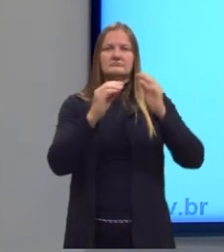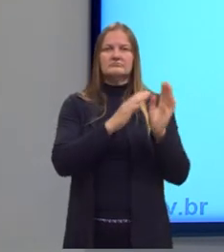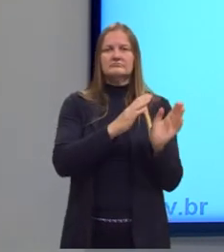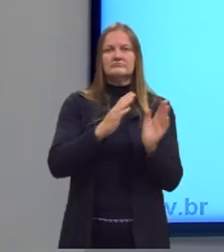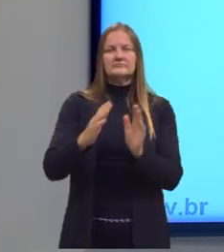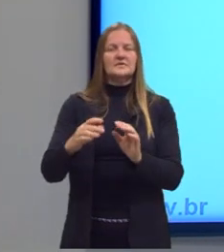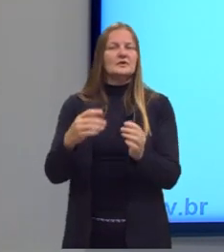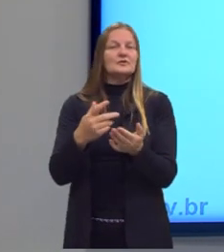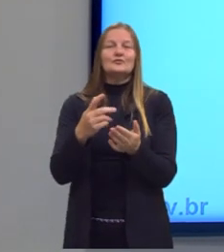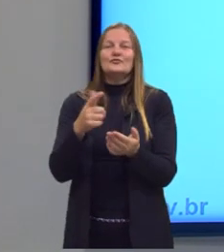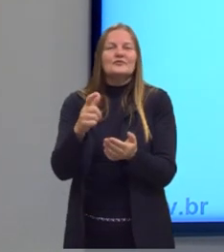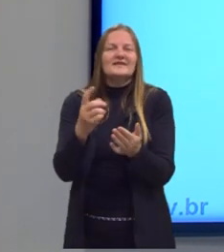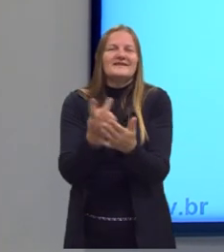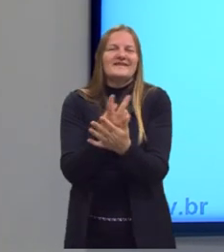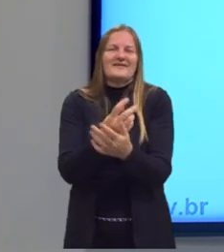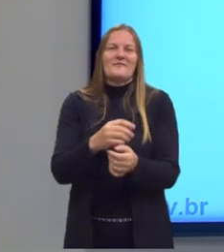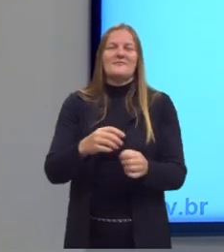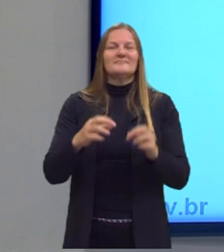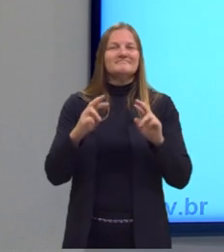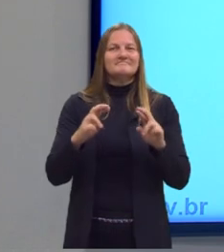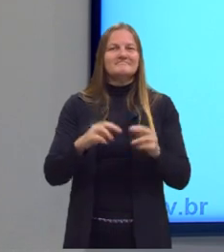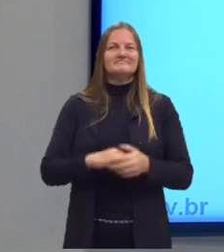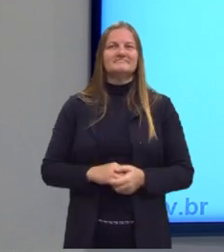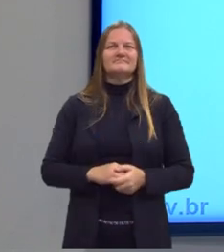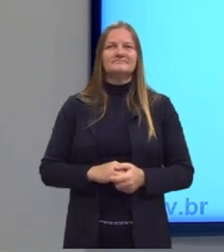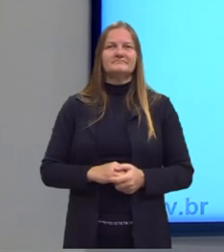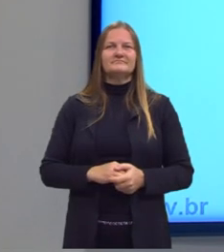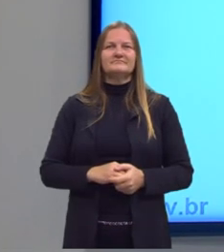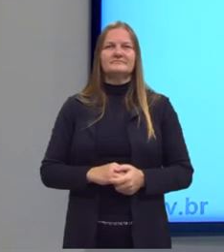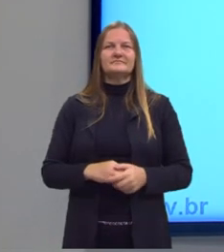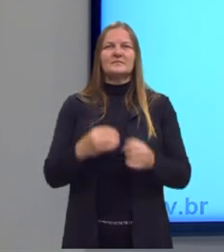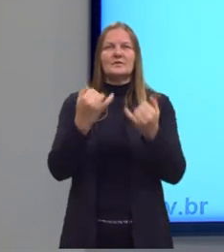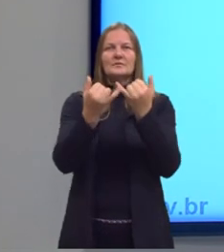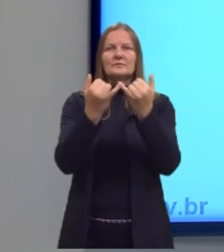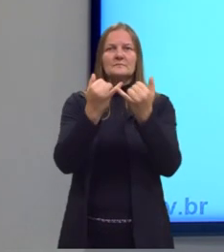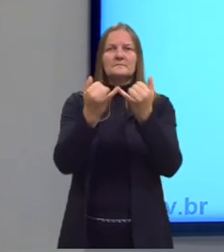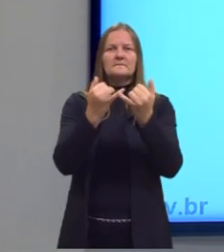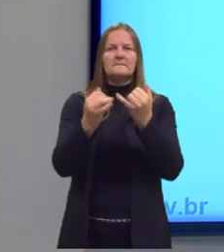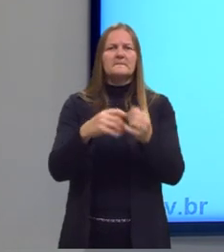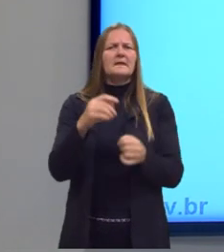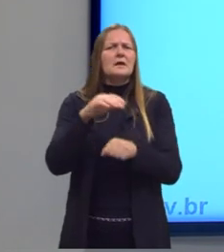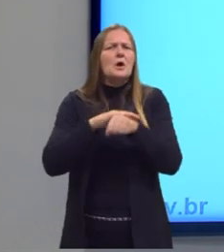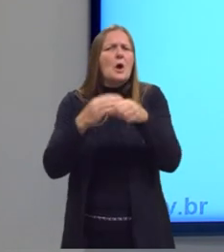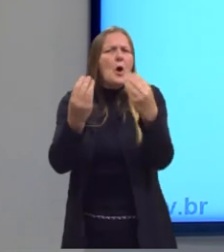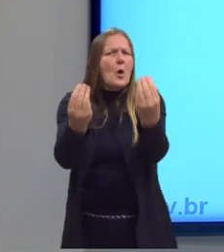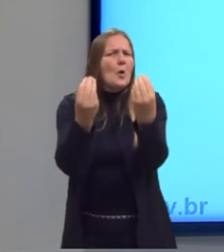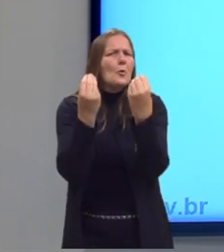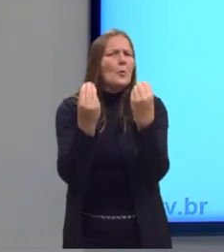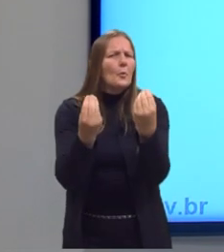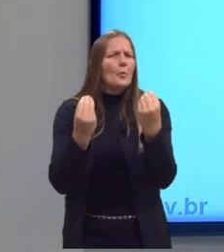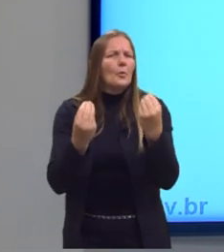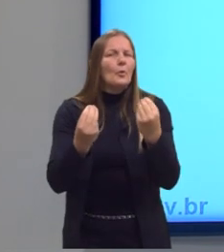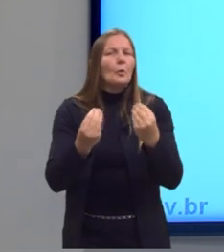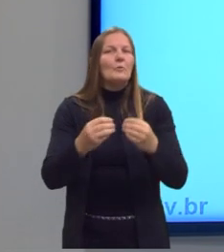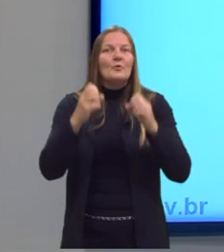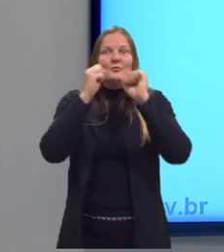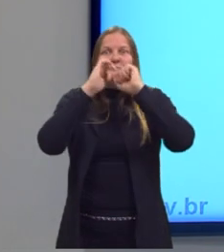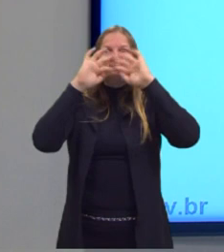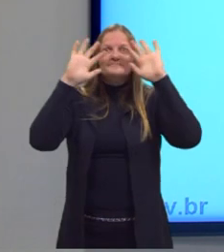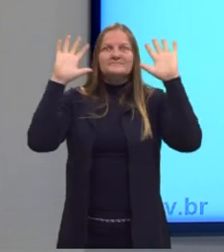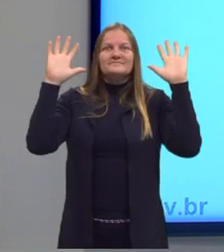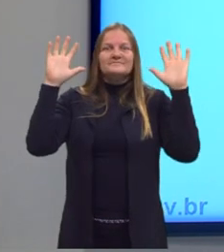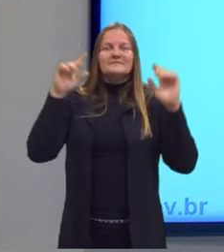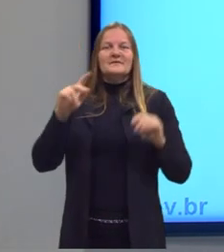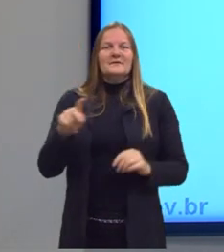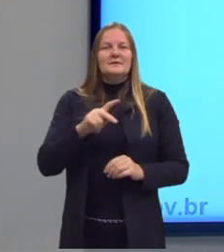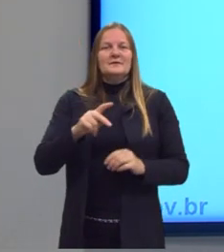não tem erro, pessoal. Agora, resolvemos dois exercícios, como que a gente vai entender, aí a professora